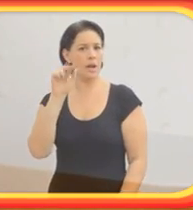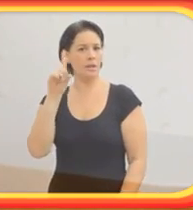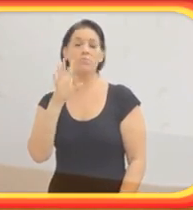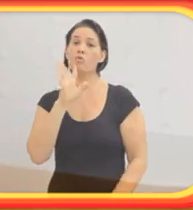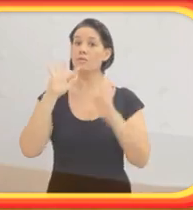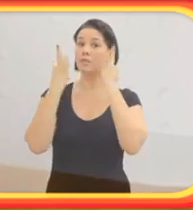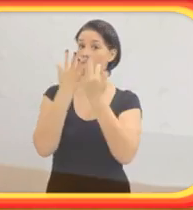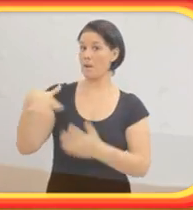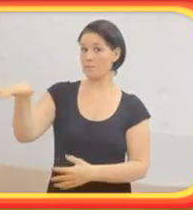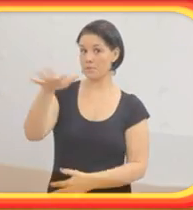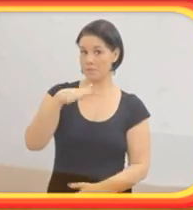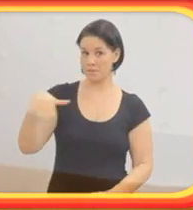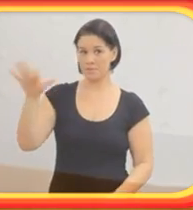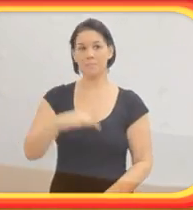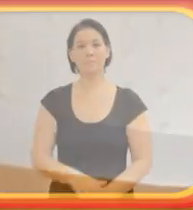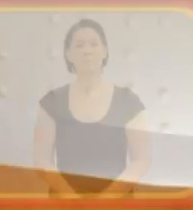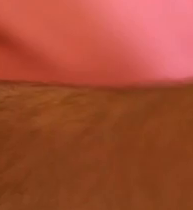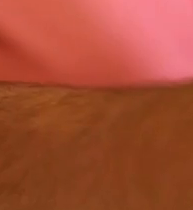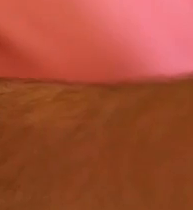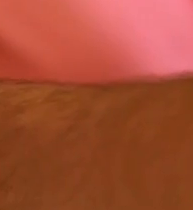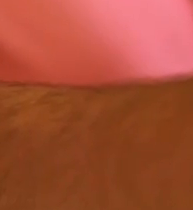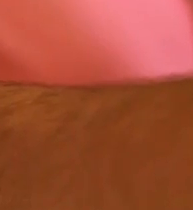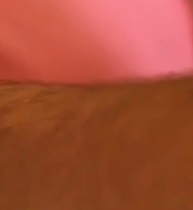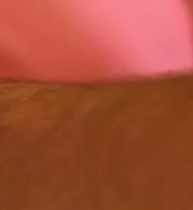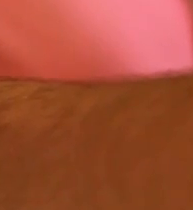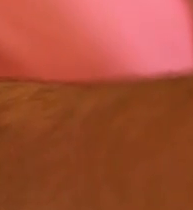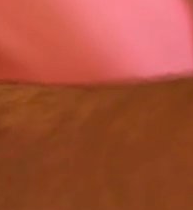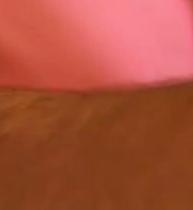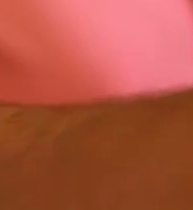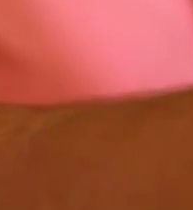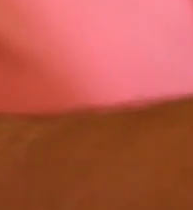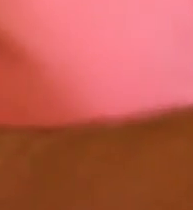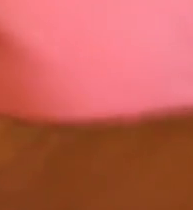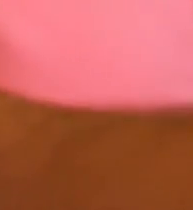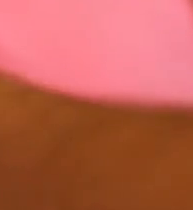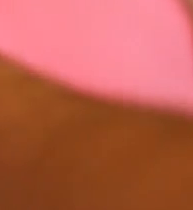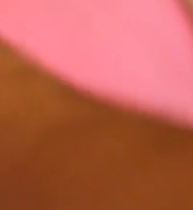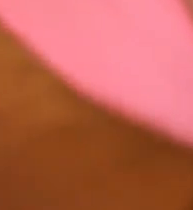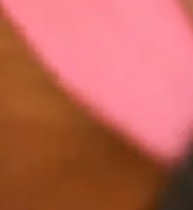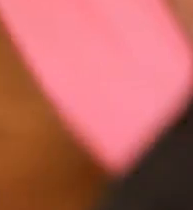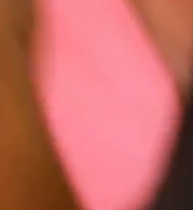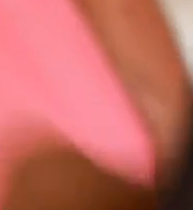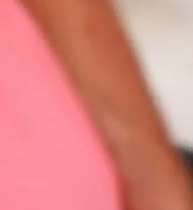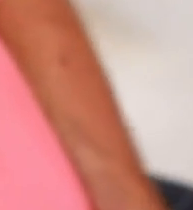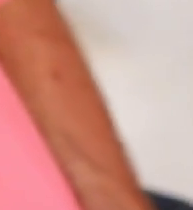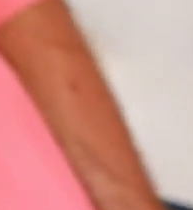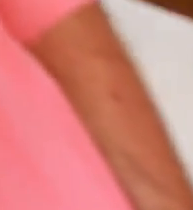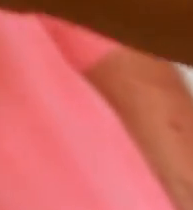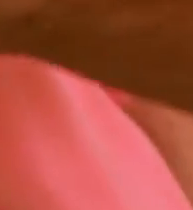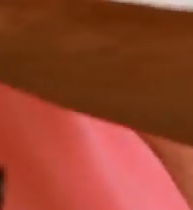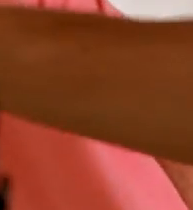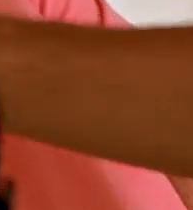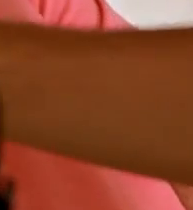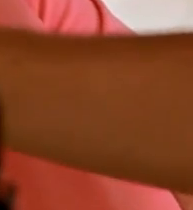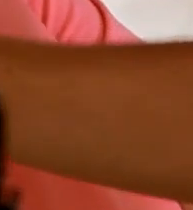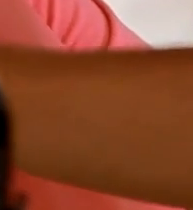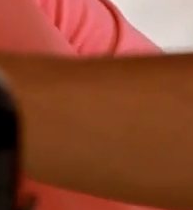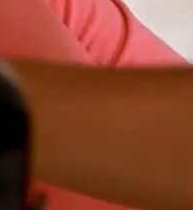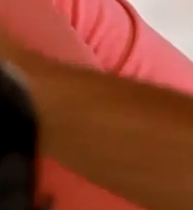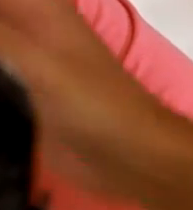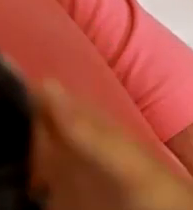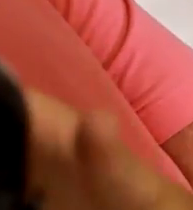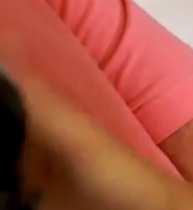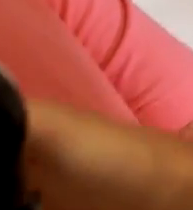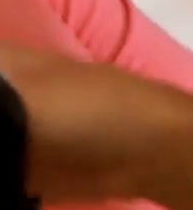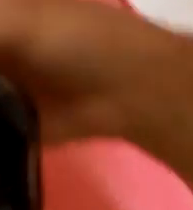de Eduardo para conhecer a família dele. Eduardo sentado à mesa da cozinha, junto com os dois filhos e a mulher. Um dos filhos lhe serve